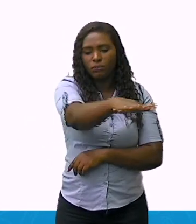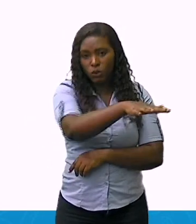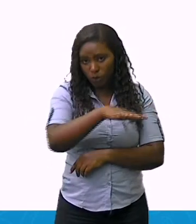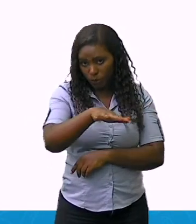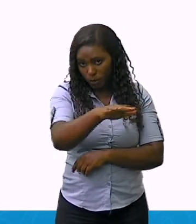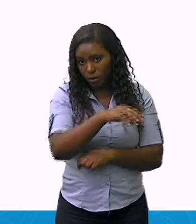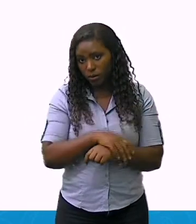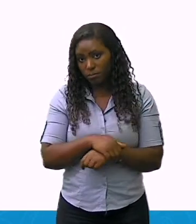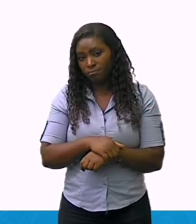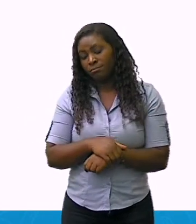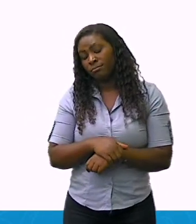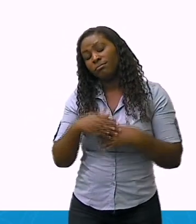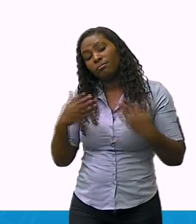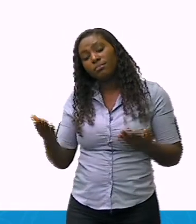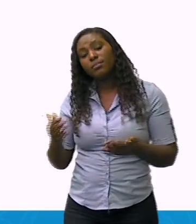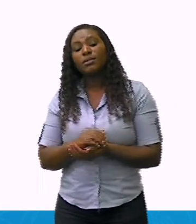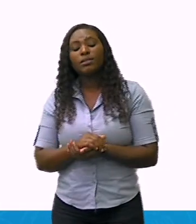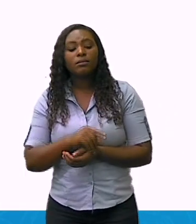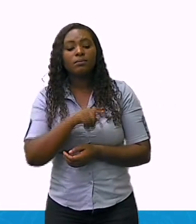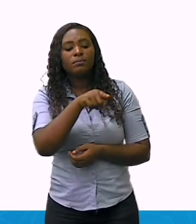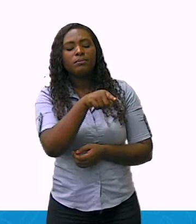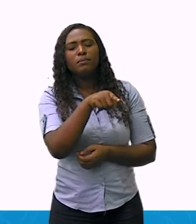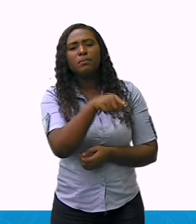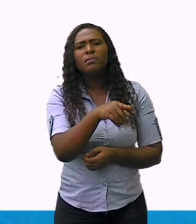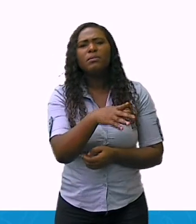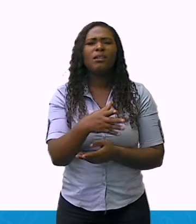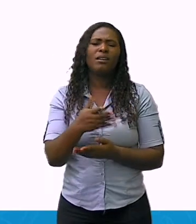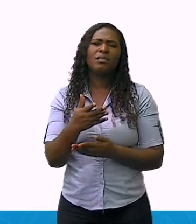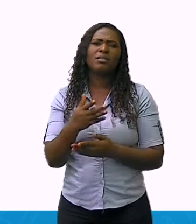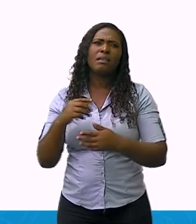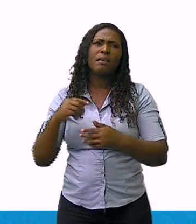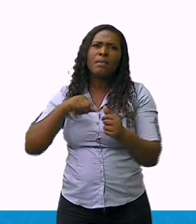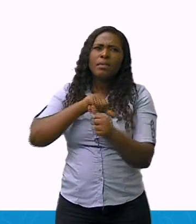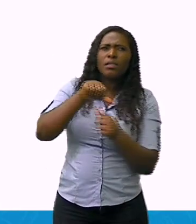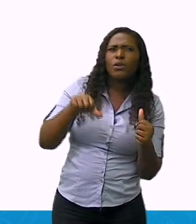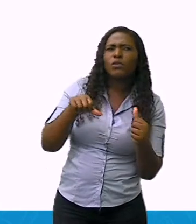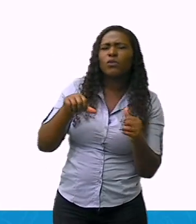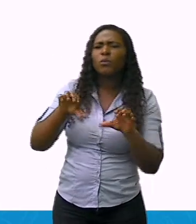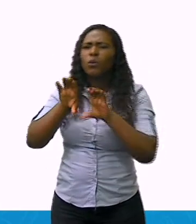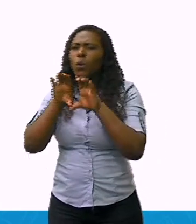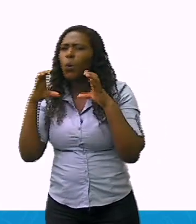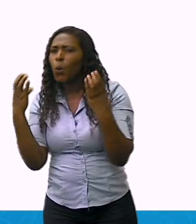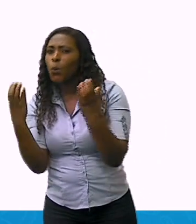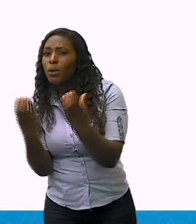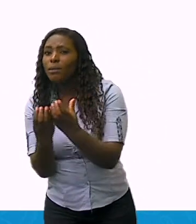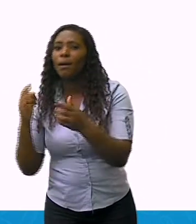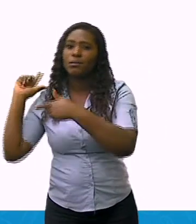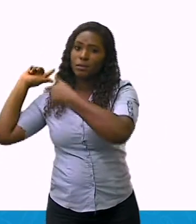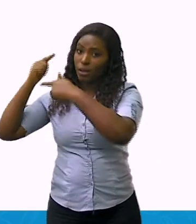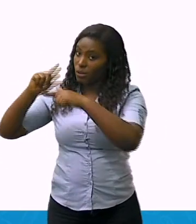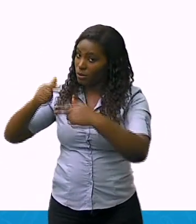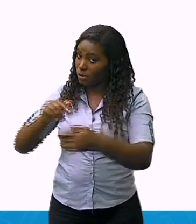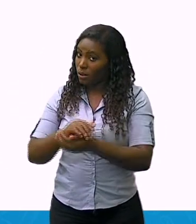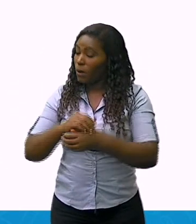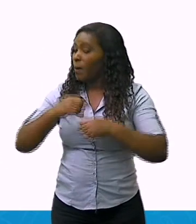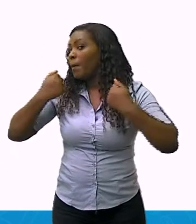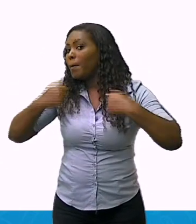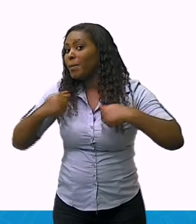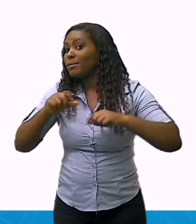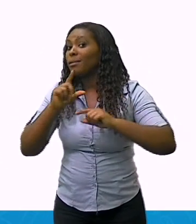comunidade tradicional, é preciso que seja trabalhado propostas de